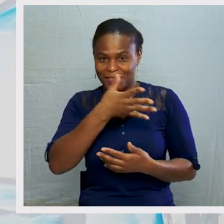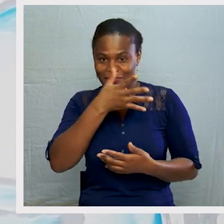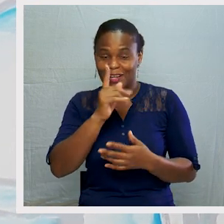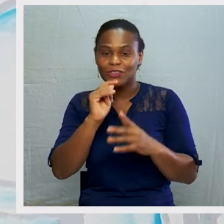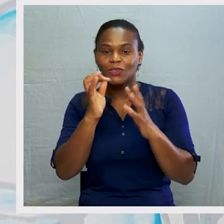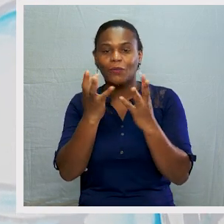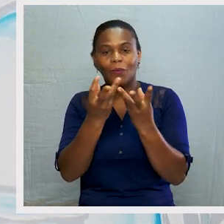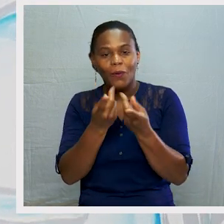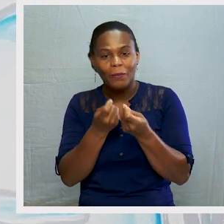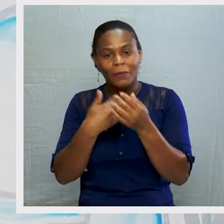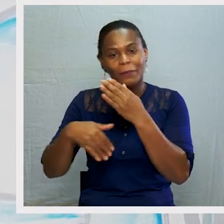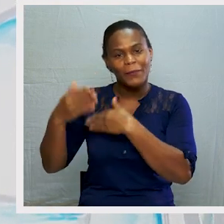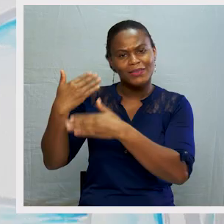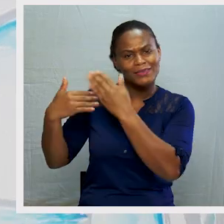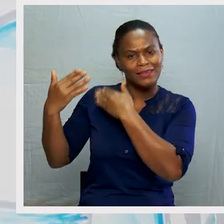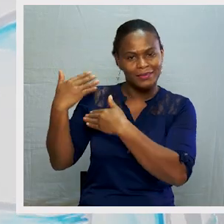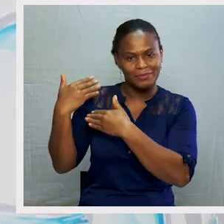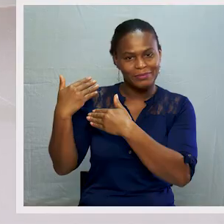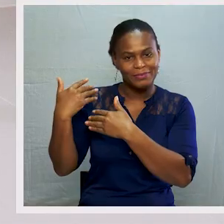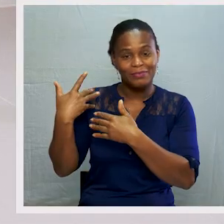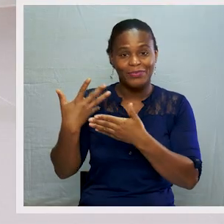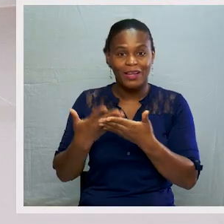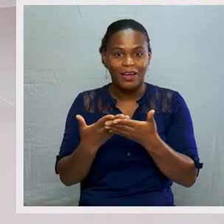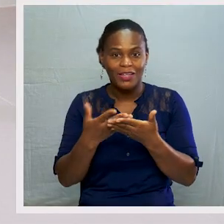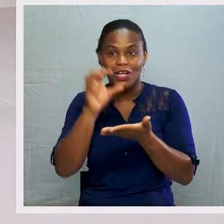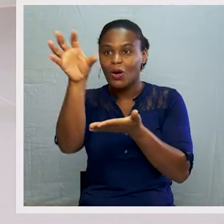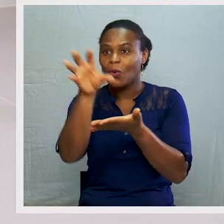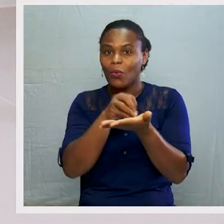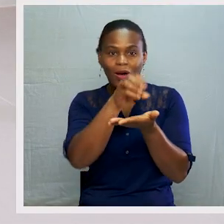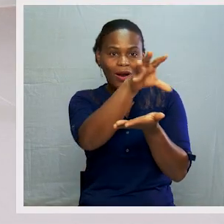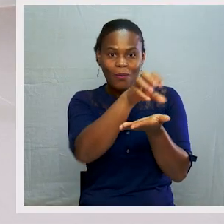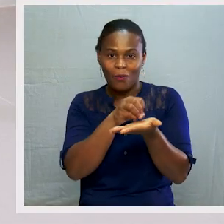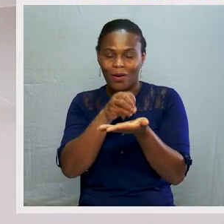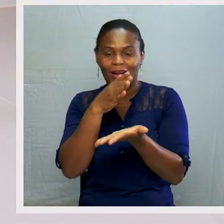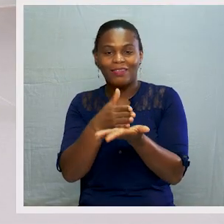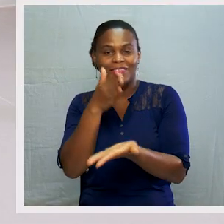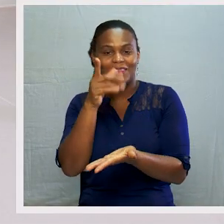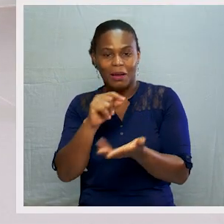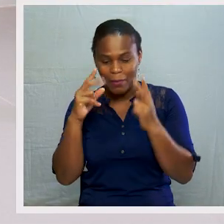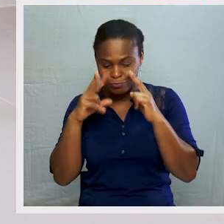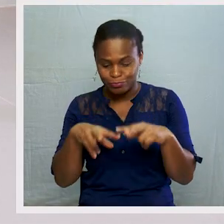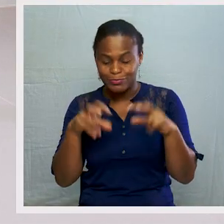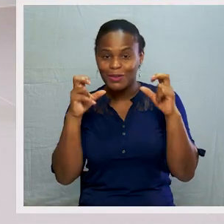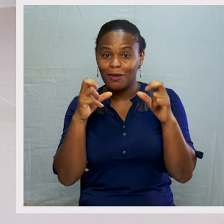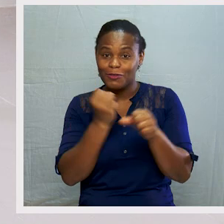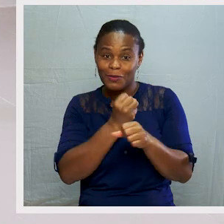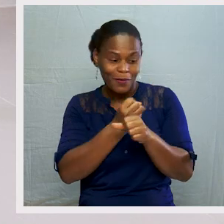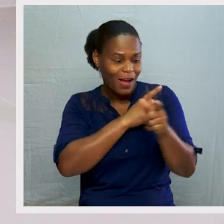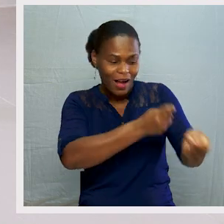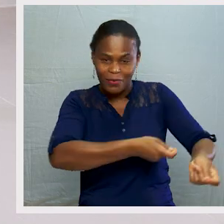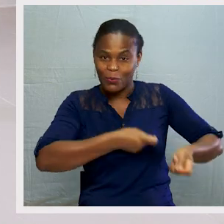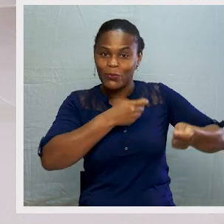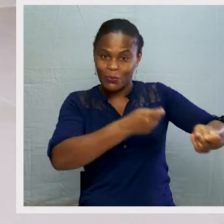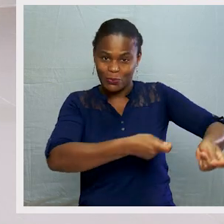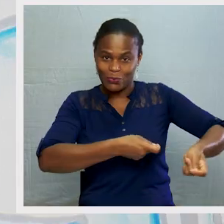atividades econômicas do passado. Desde a recoleção até a descoberta da